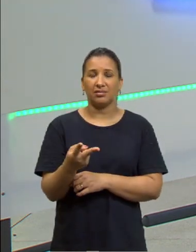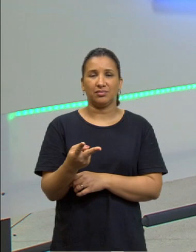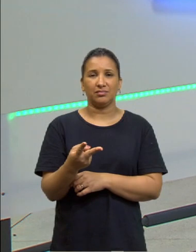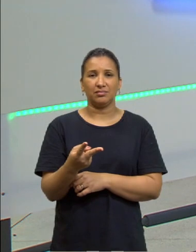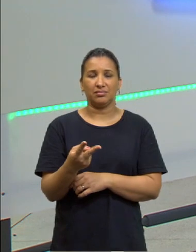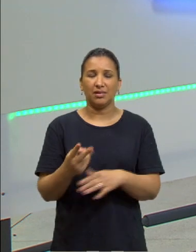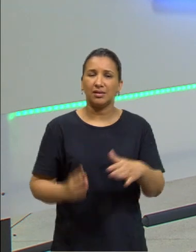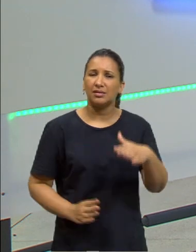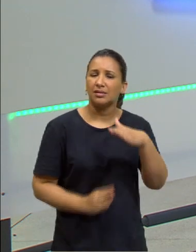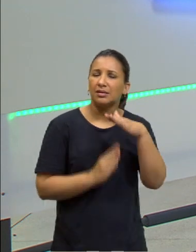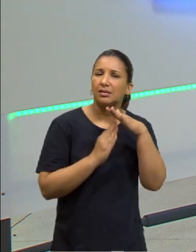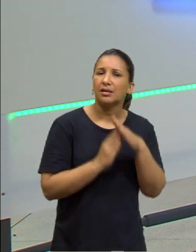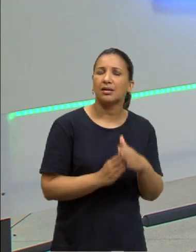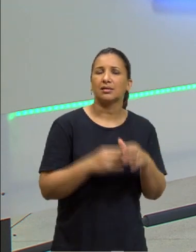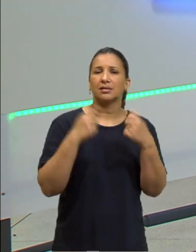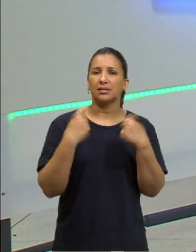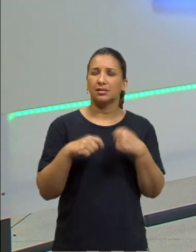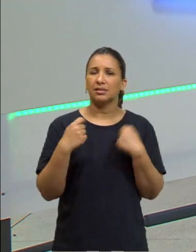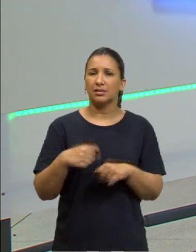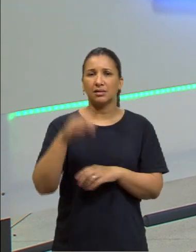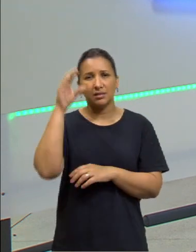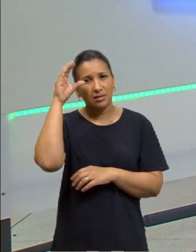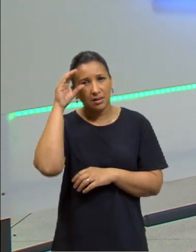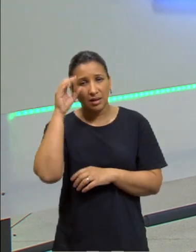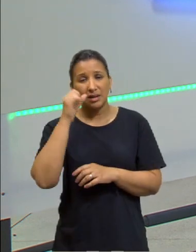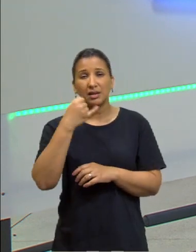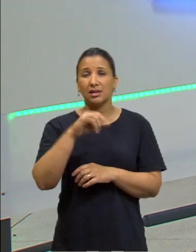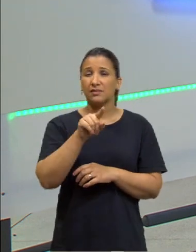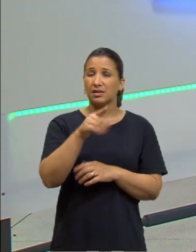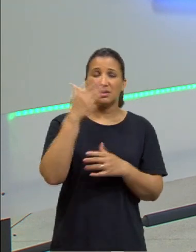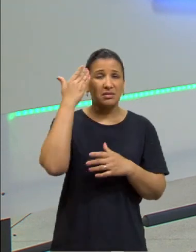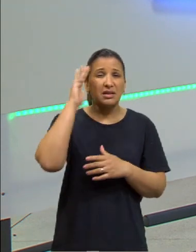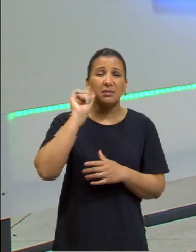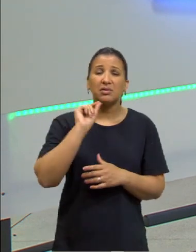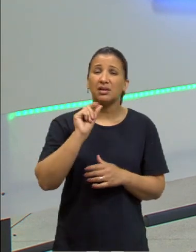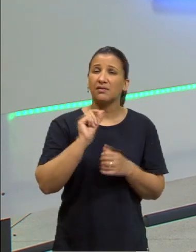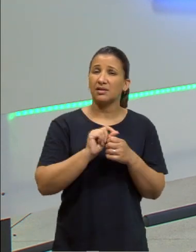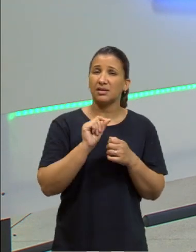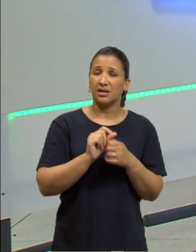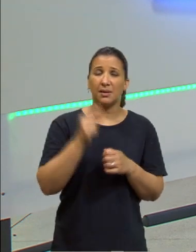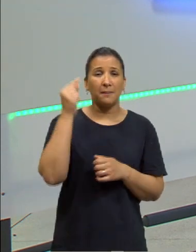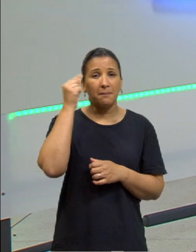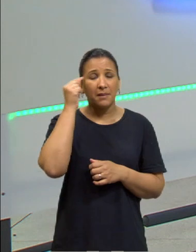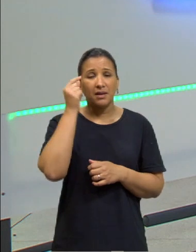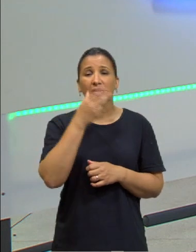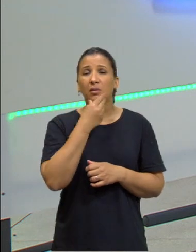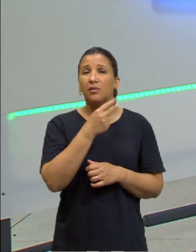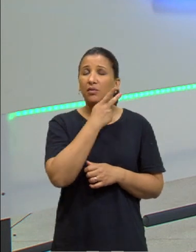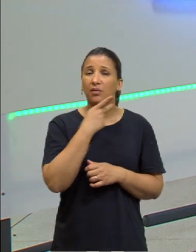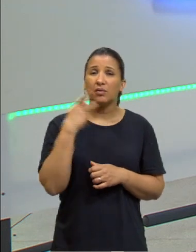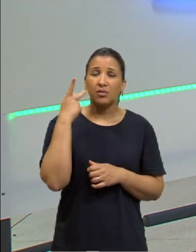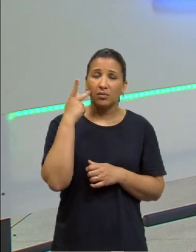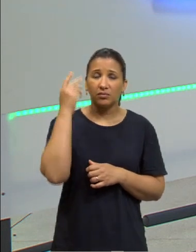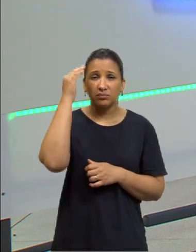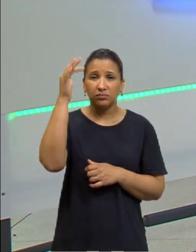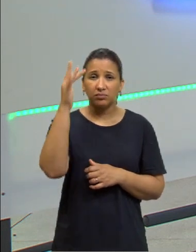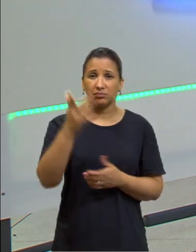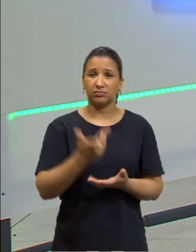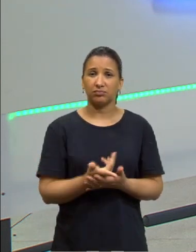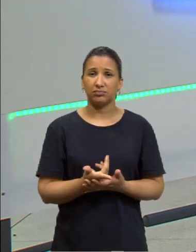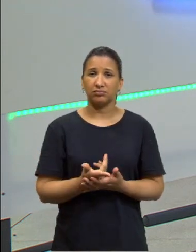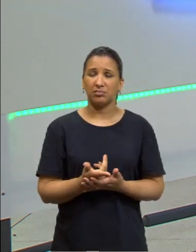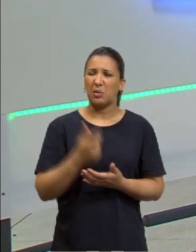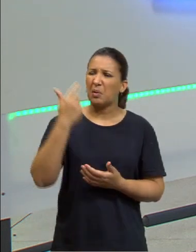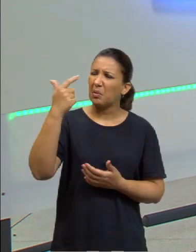máxima, tá, e tem que ser observada. Se você não sabe como agir, pense no Kanto. Se eu fizer, os outros, o eles vão achar? Não vão gostar?